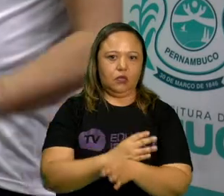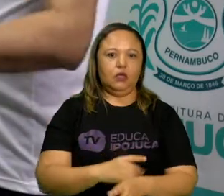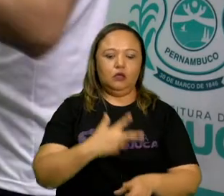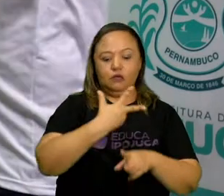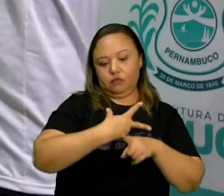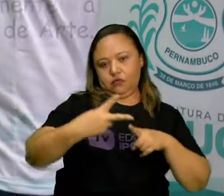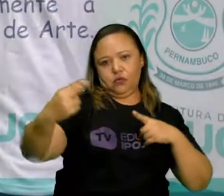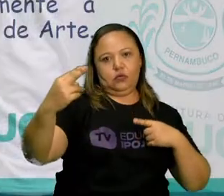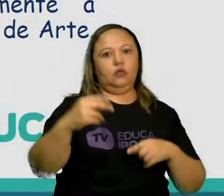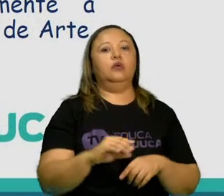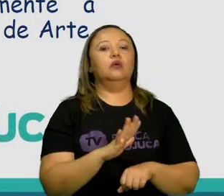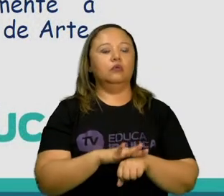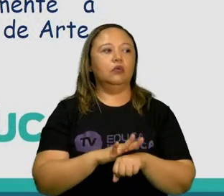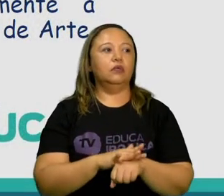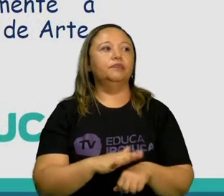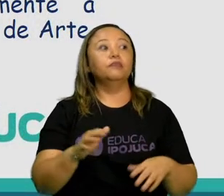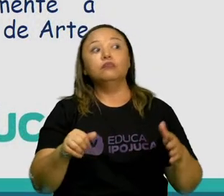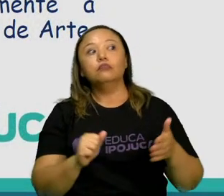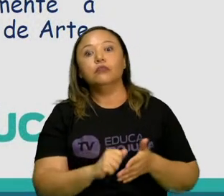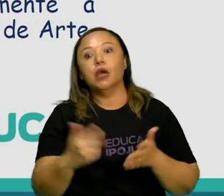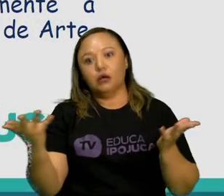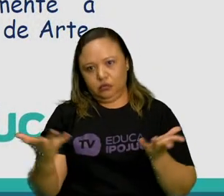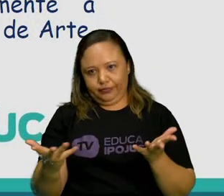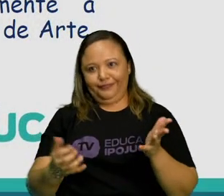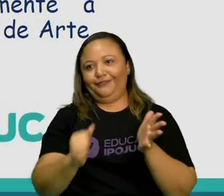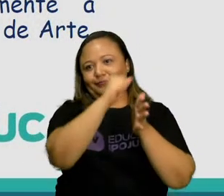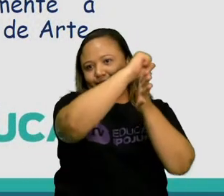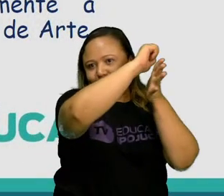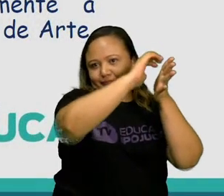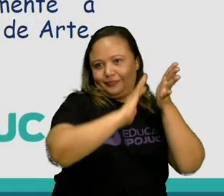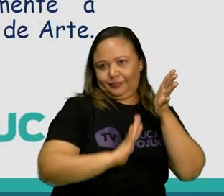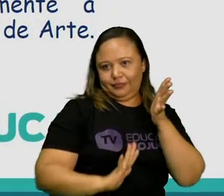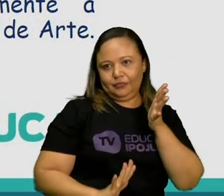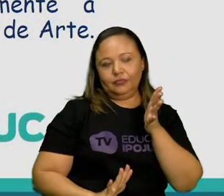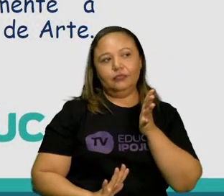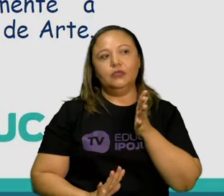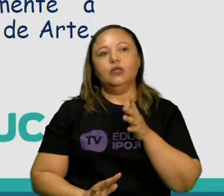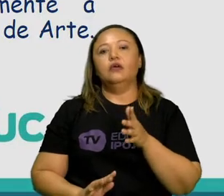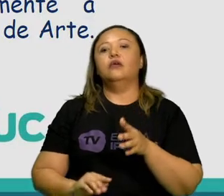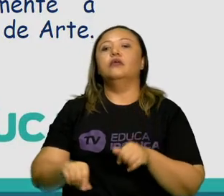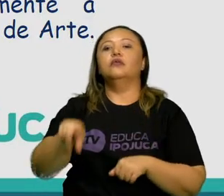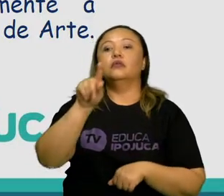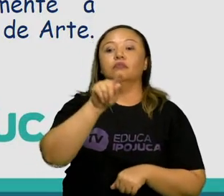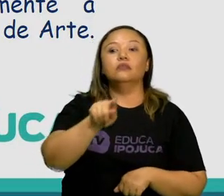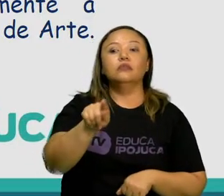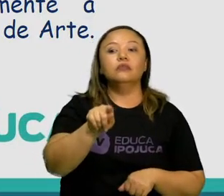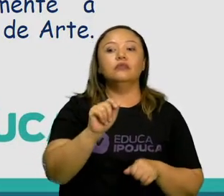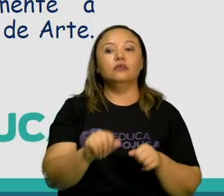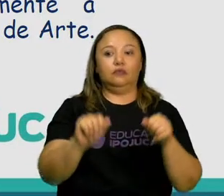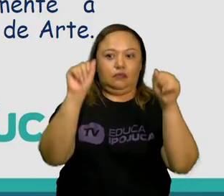as atividades são, o que você acha de experimentar fazer um teatro de sombras?